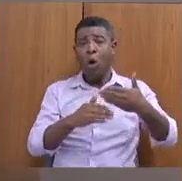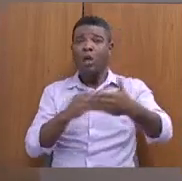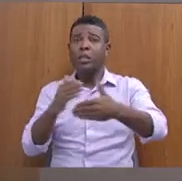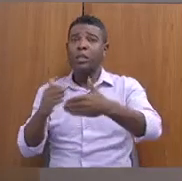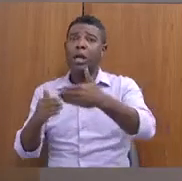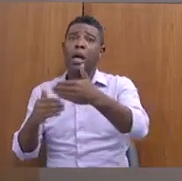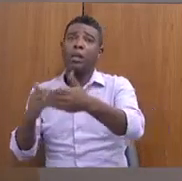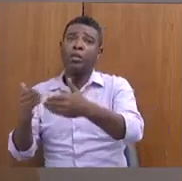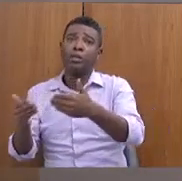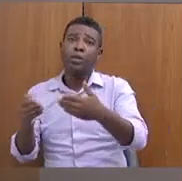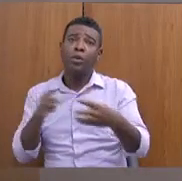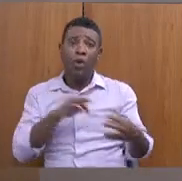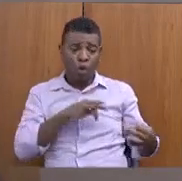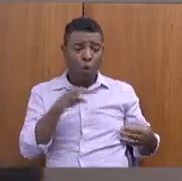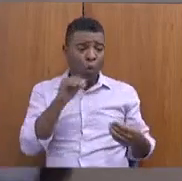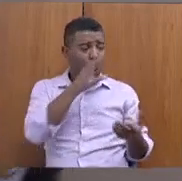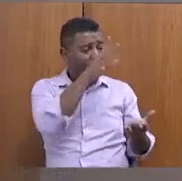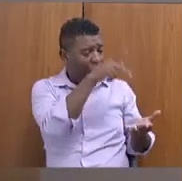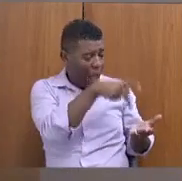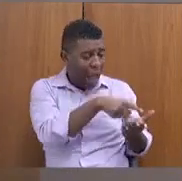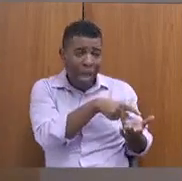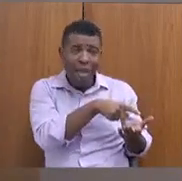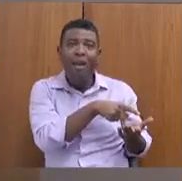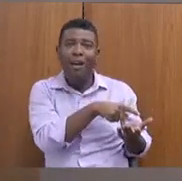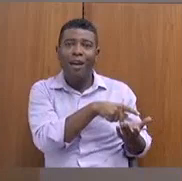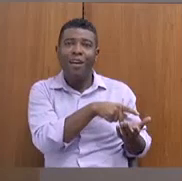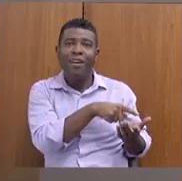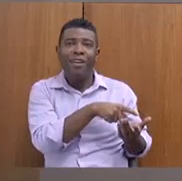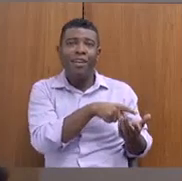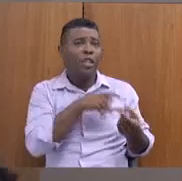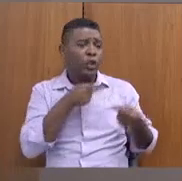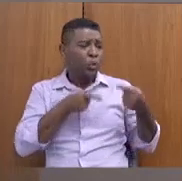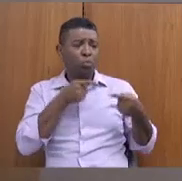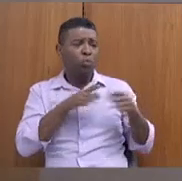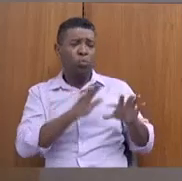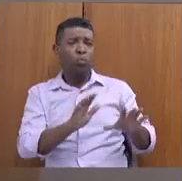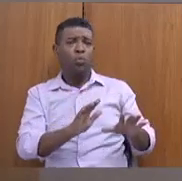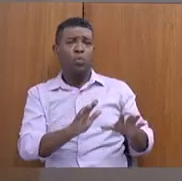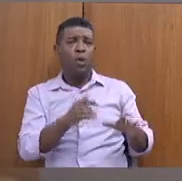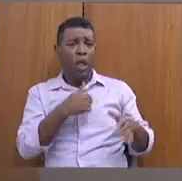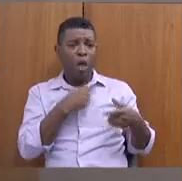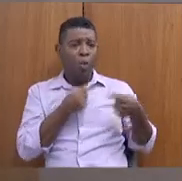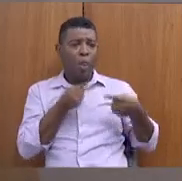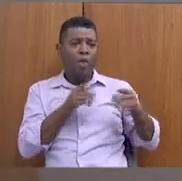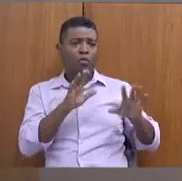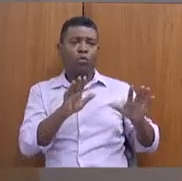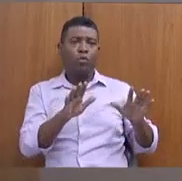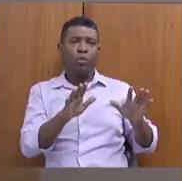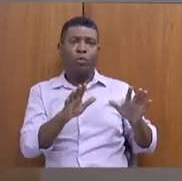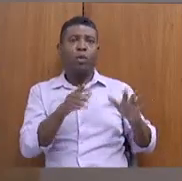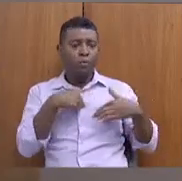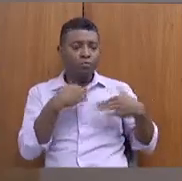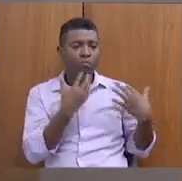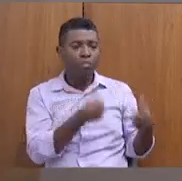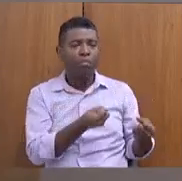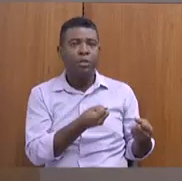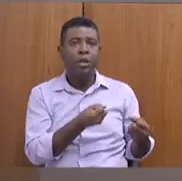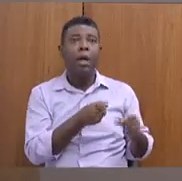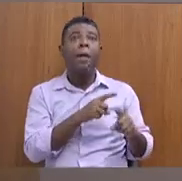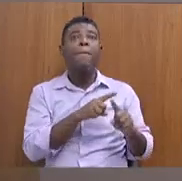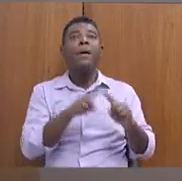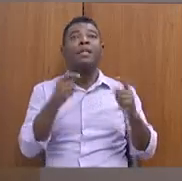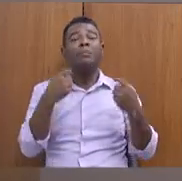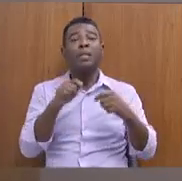tudo que for real e verdadeiro não se discute, eu não discuto. Agora, tem que fazer um pente fino.